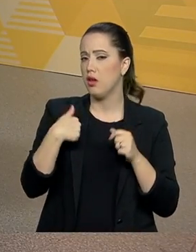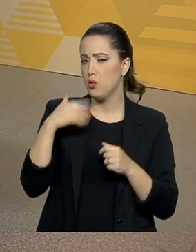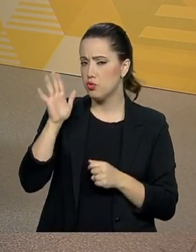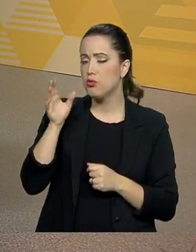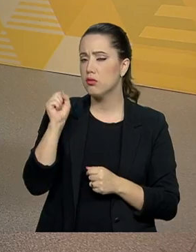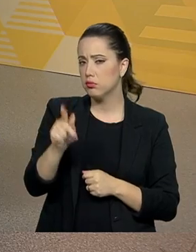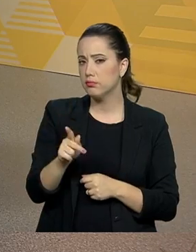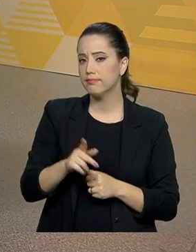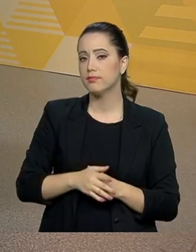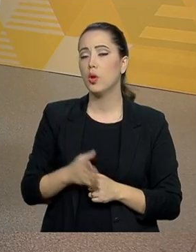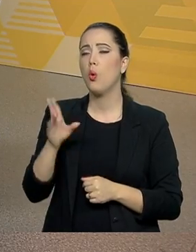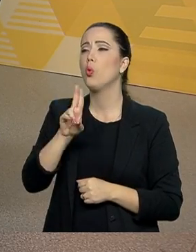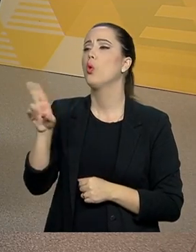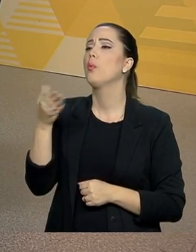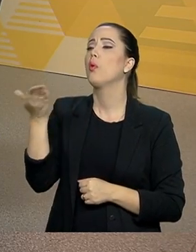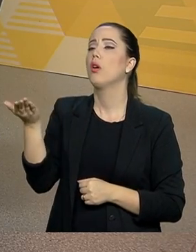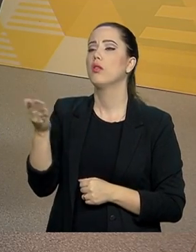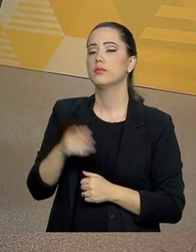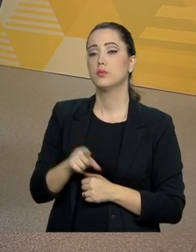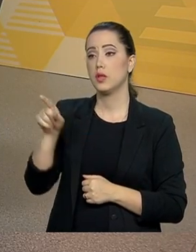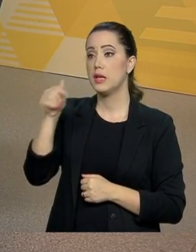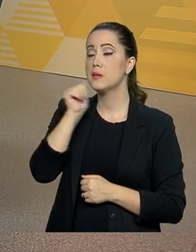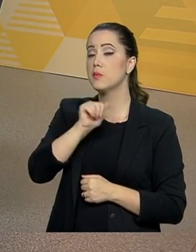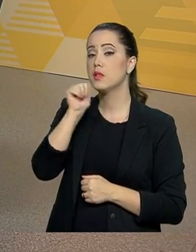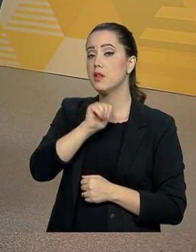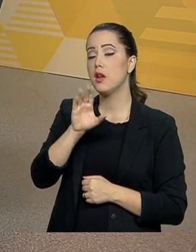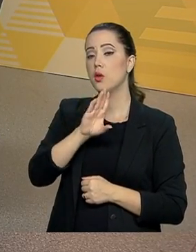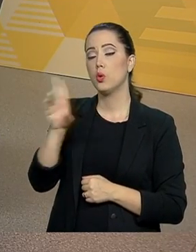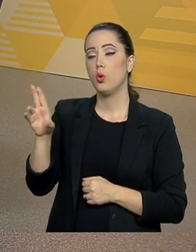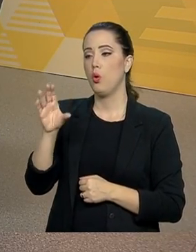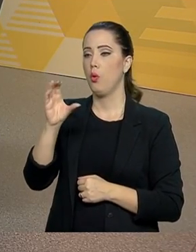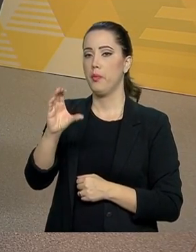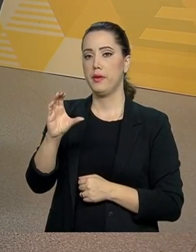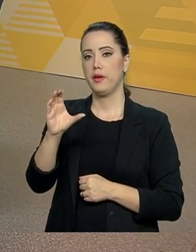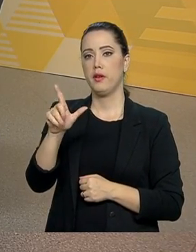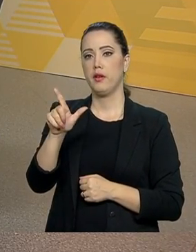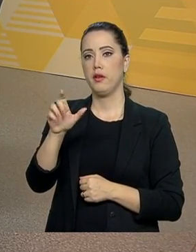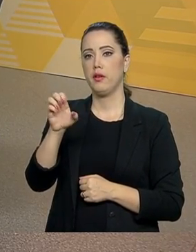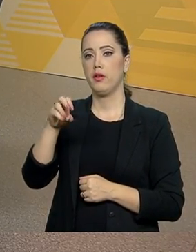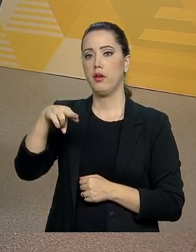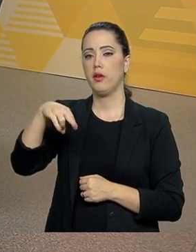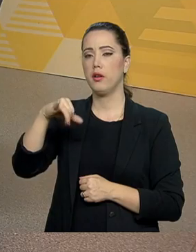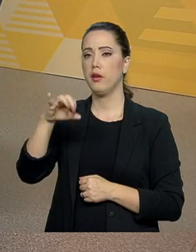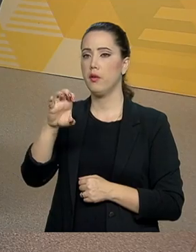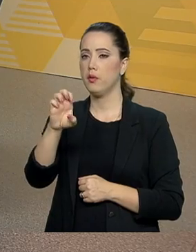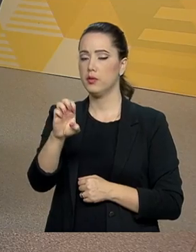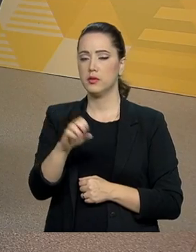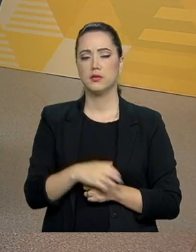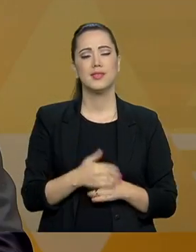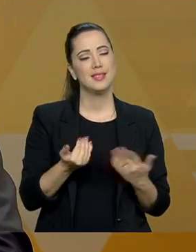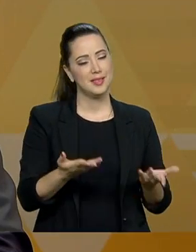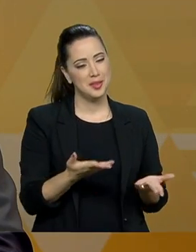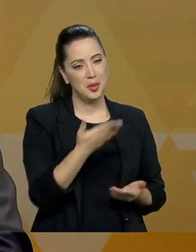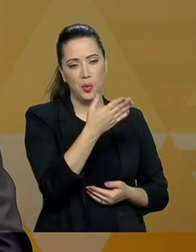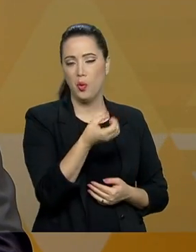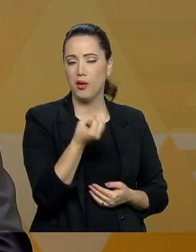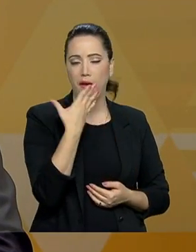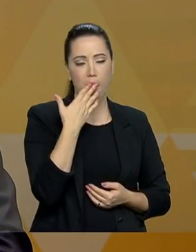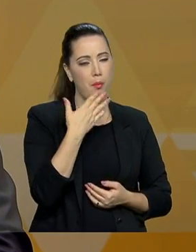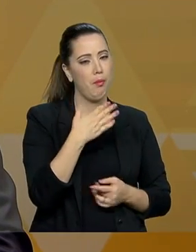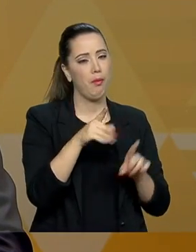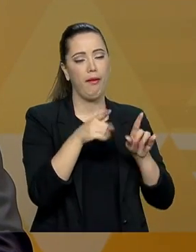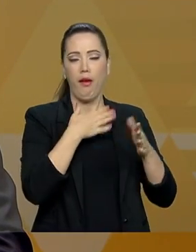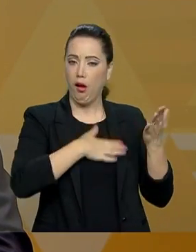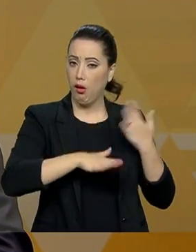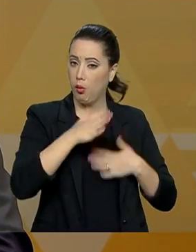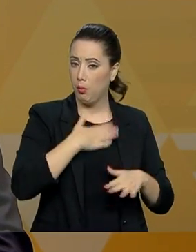Olha, qual o nome da senhora? Essa senhora foi a Cleonice Biasotto. Bom, Cleonice, fique tranquila que a